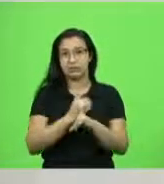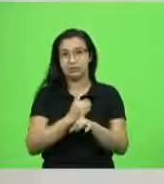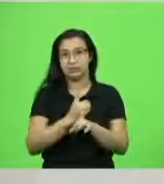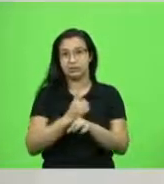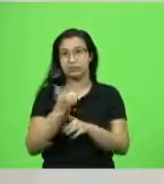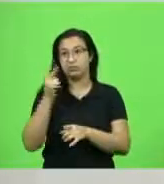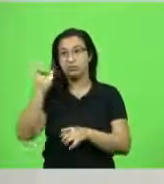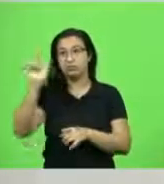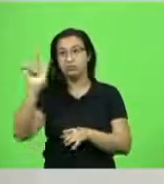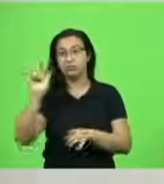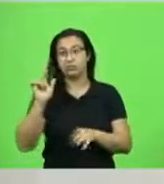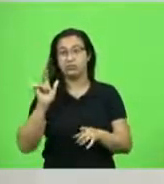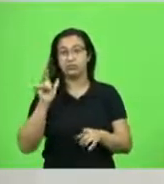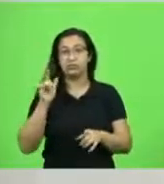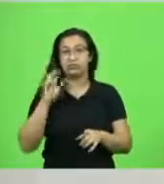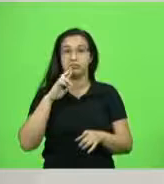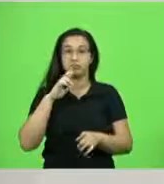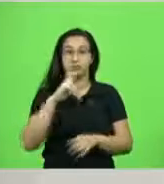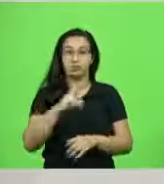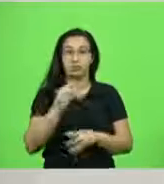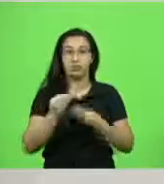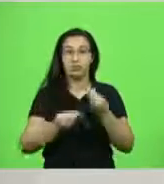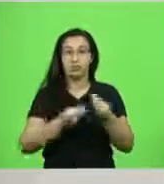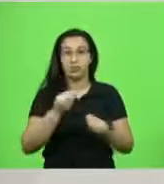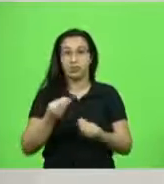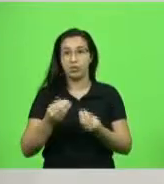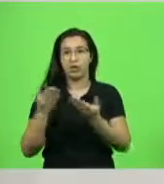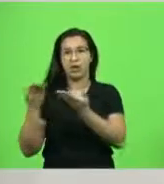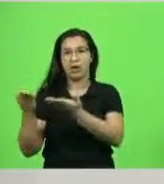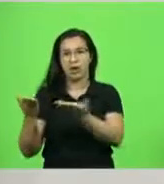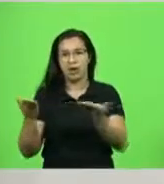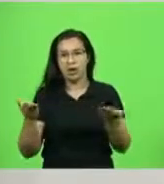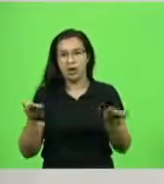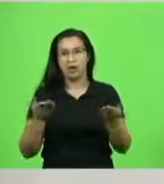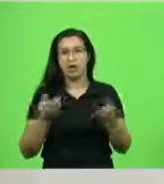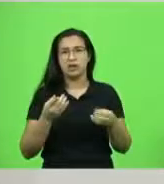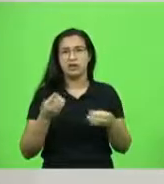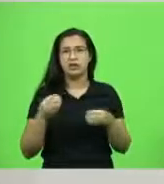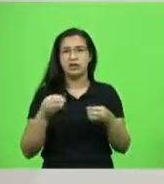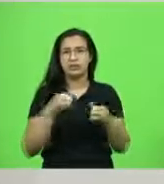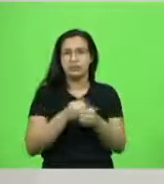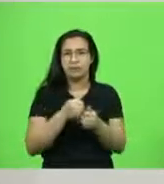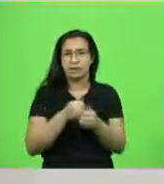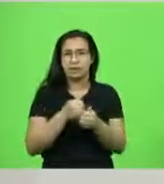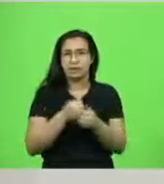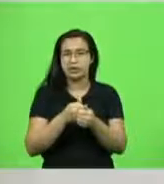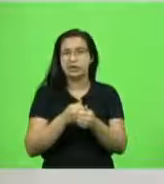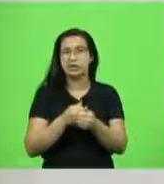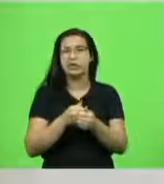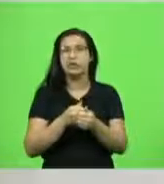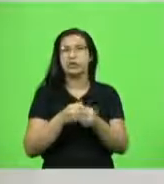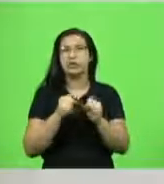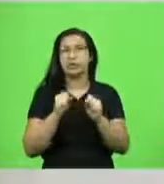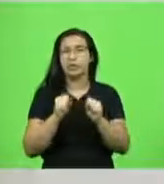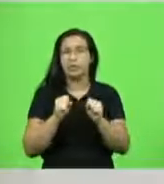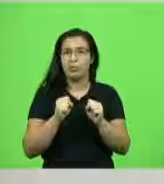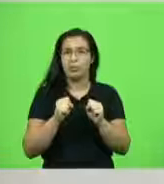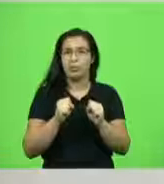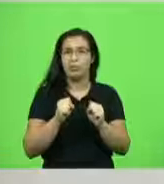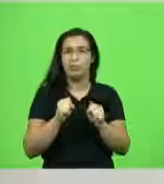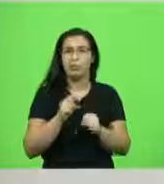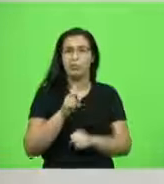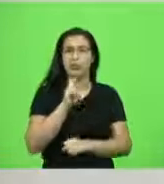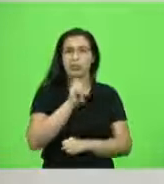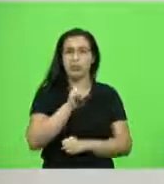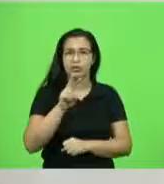é aquela rede de vizinhos que é muito importante, que é salutar, mas aonde não existe a rede de vizinhos, nós